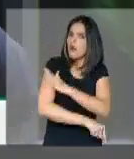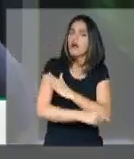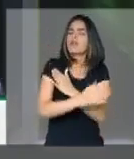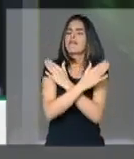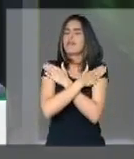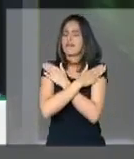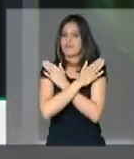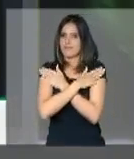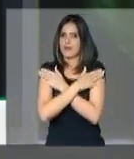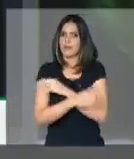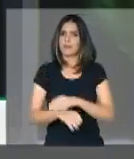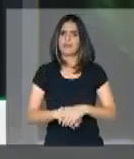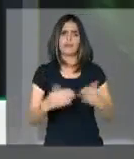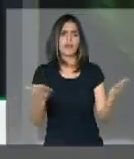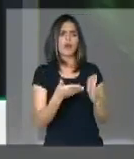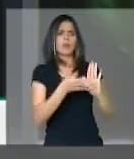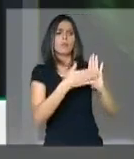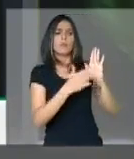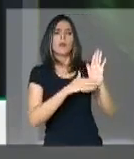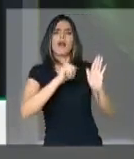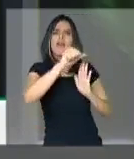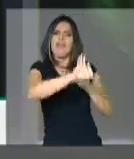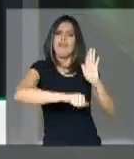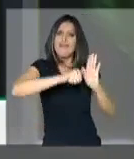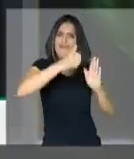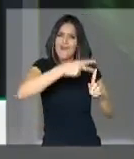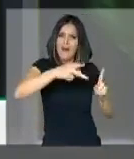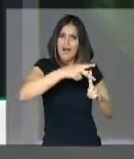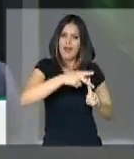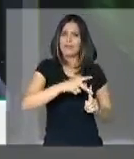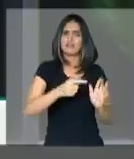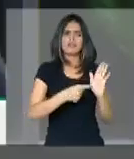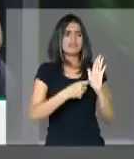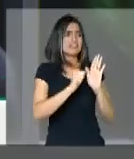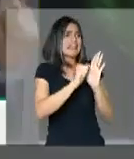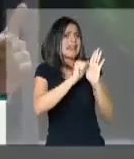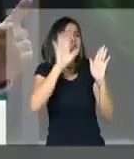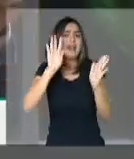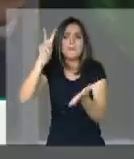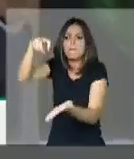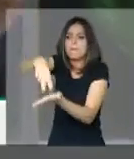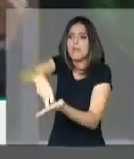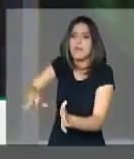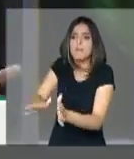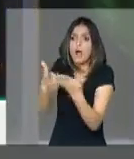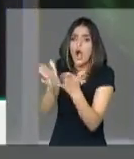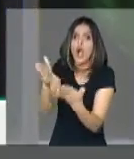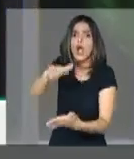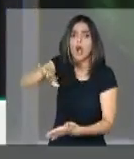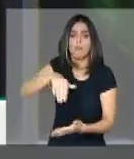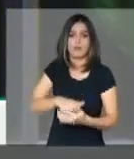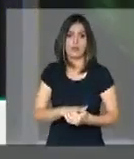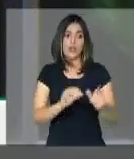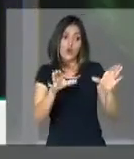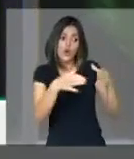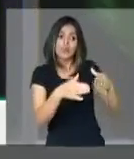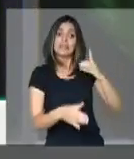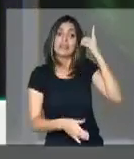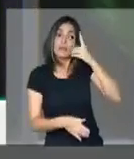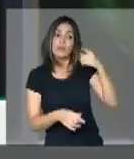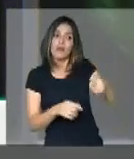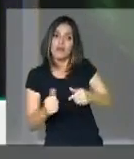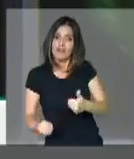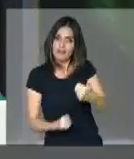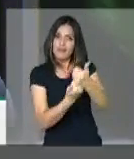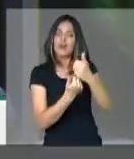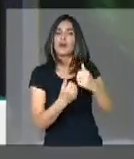você coloca uma reforma da Previdência, que claramente penaliza os mais pobres, e que todo o discurso da base do governo é um discurso